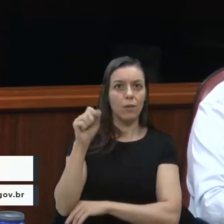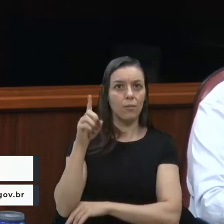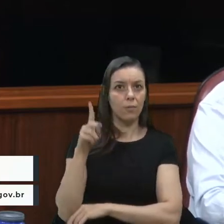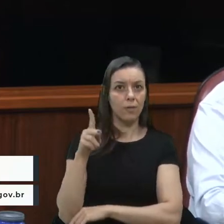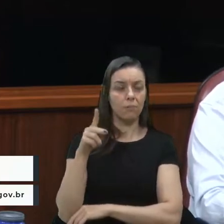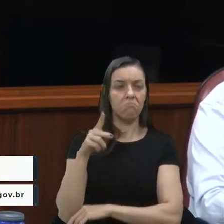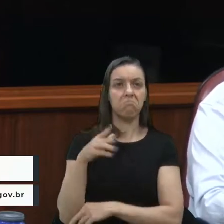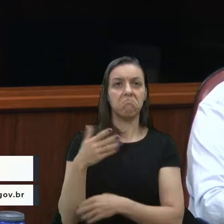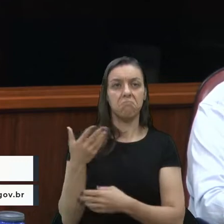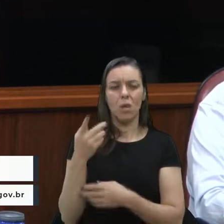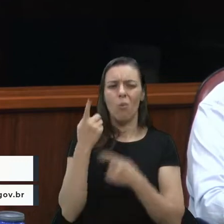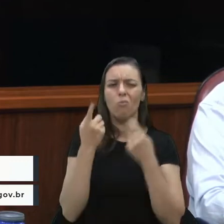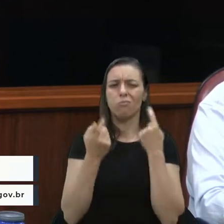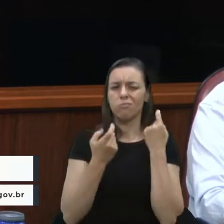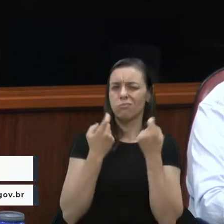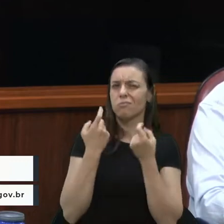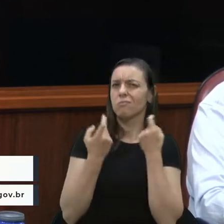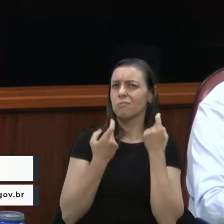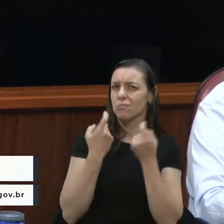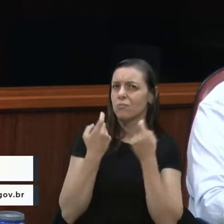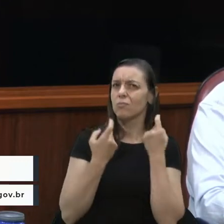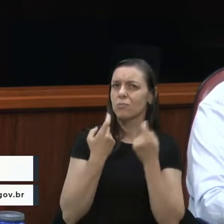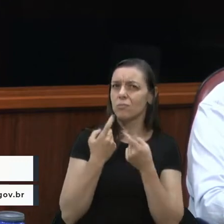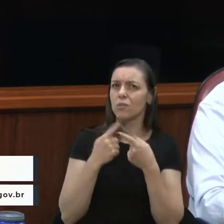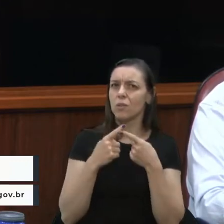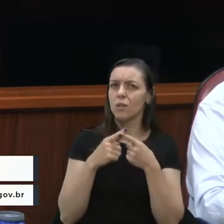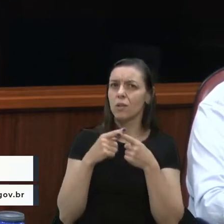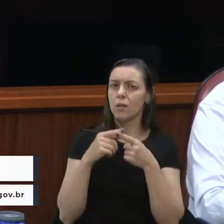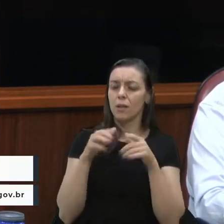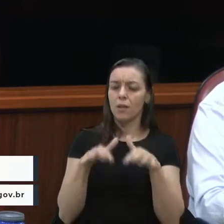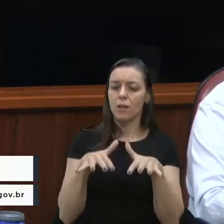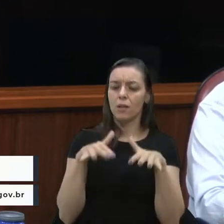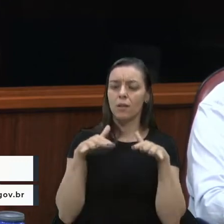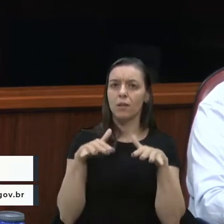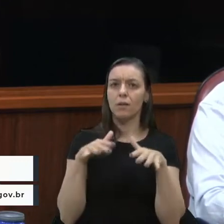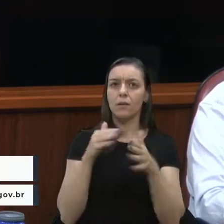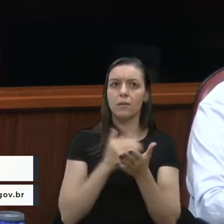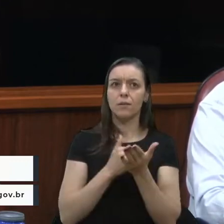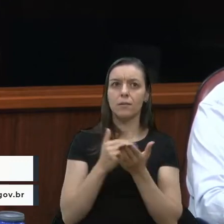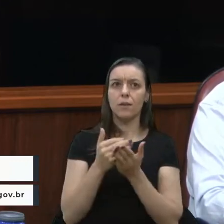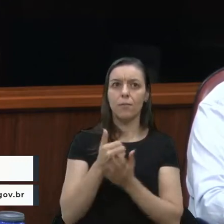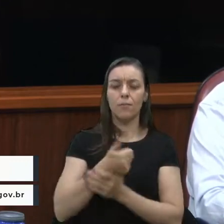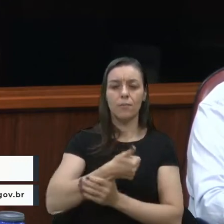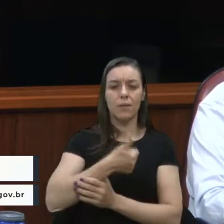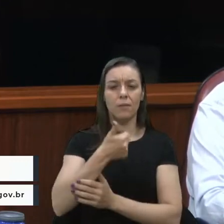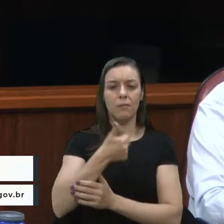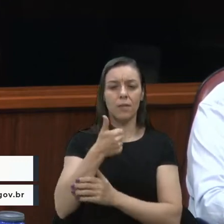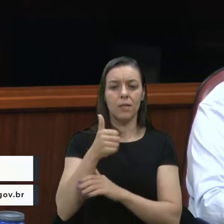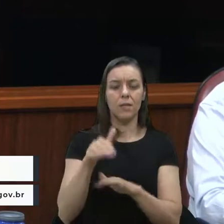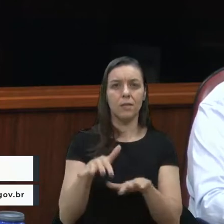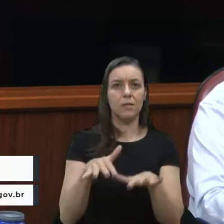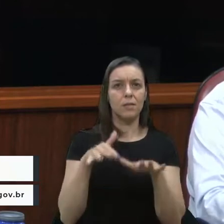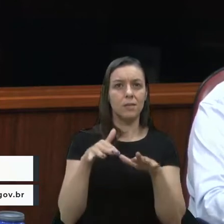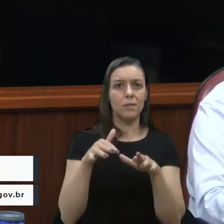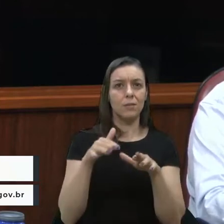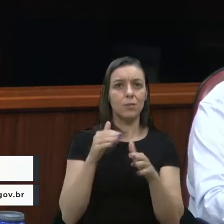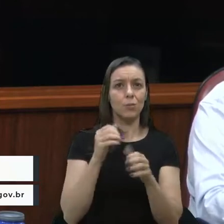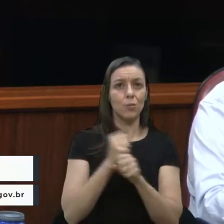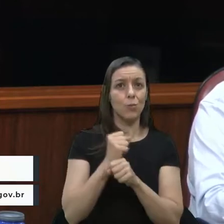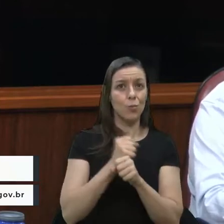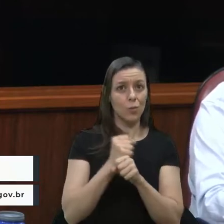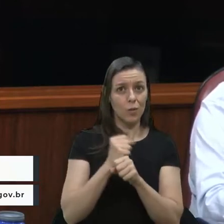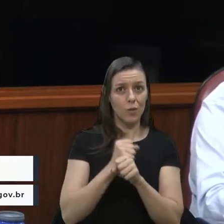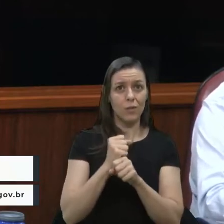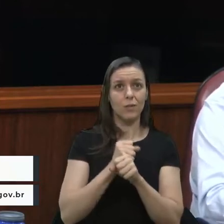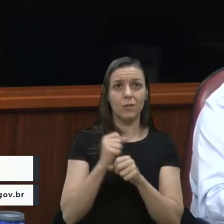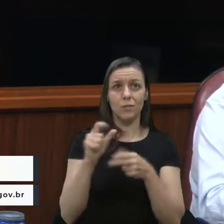E me preocupa ouvir aqui nesse plenário, e nós iniciarmos a primeira sessão do ano legislativo